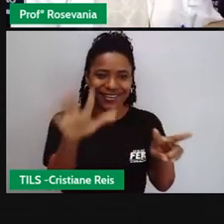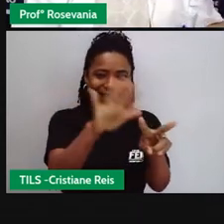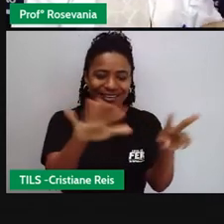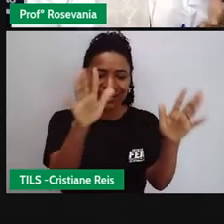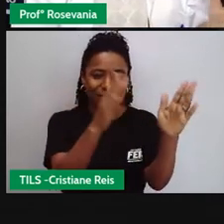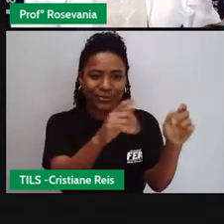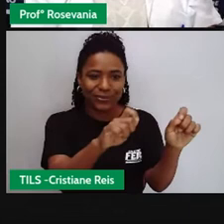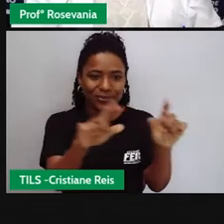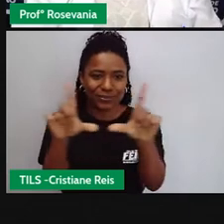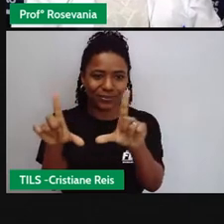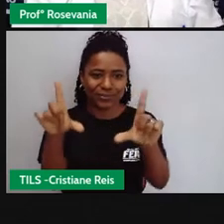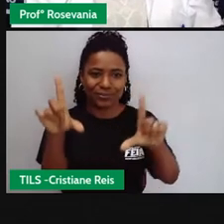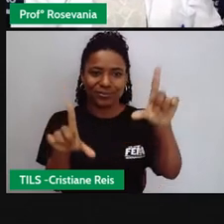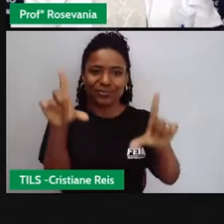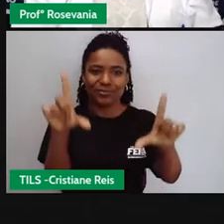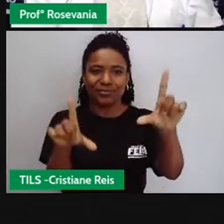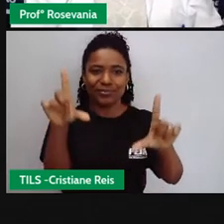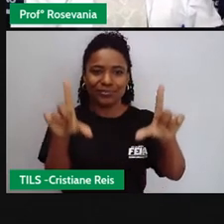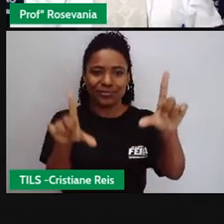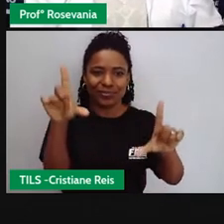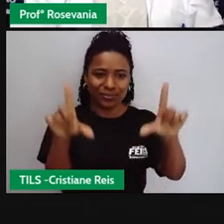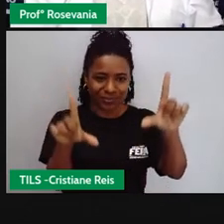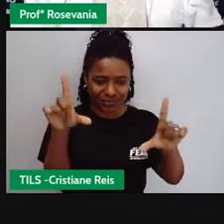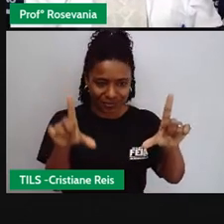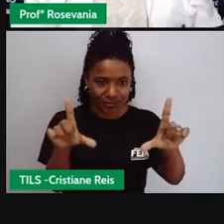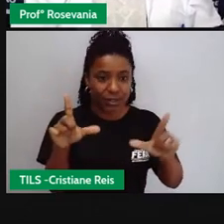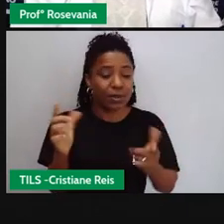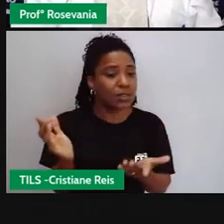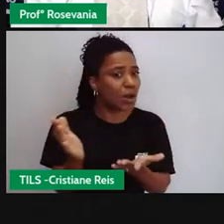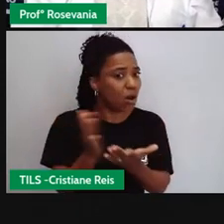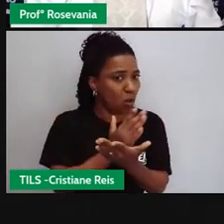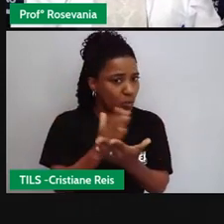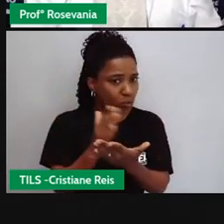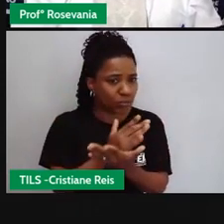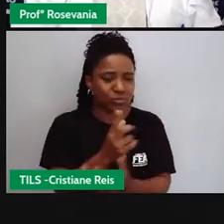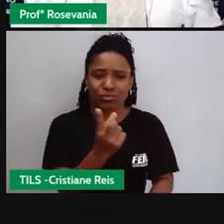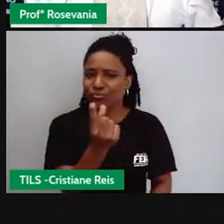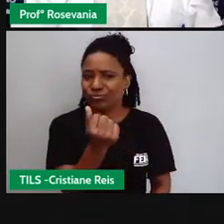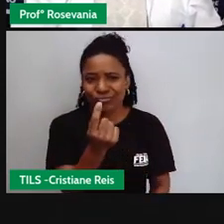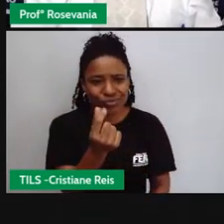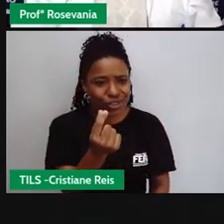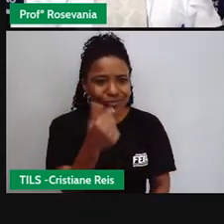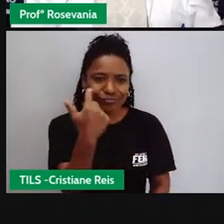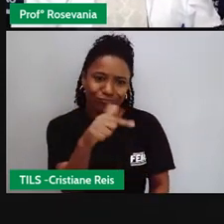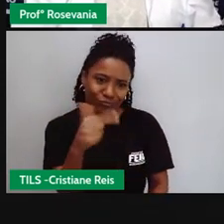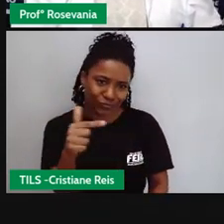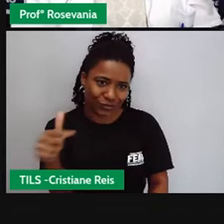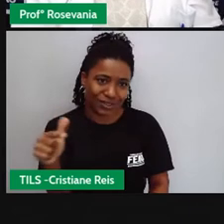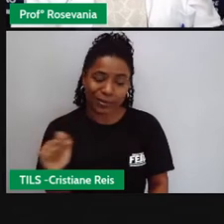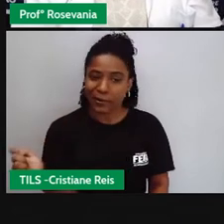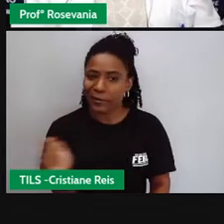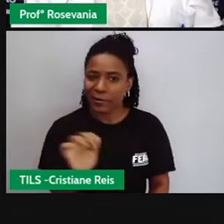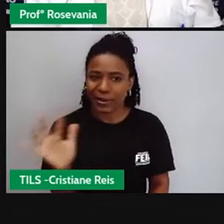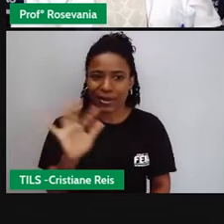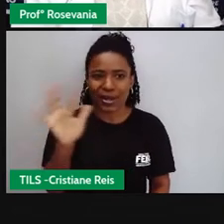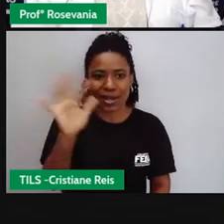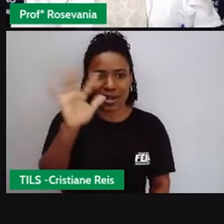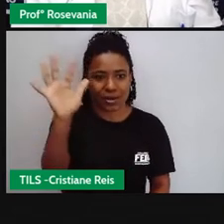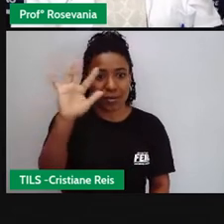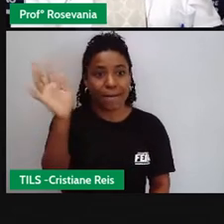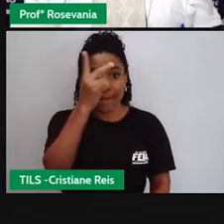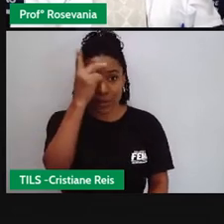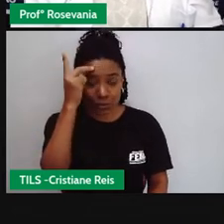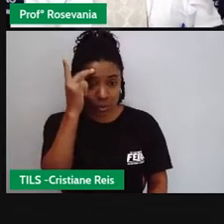porém poucos são recursos para comprar era muito caro esse aparelho e consequentemente só quem tinha dinheiro